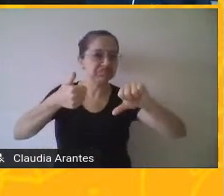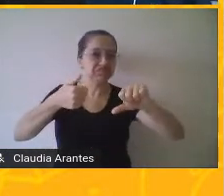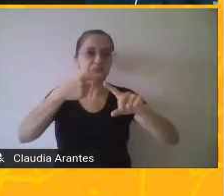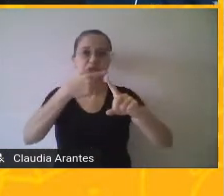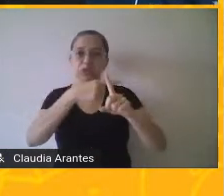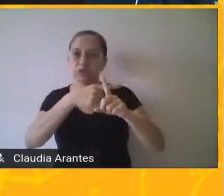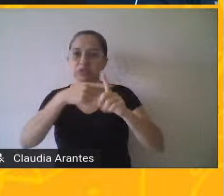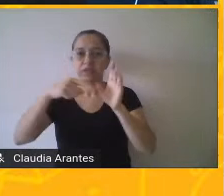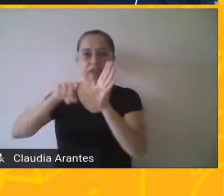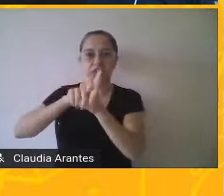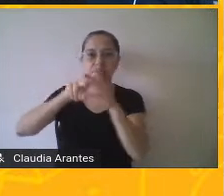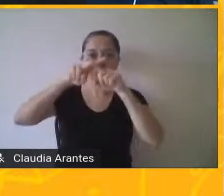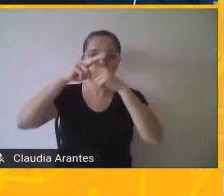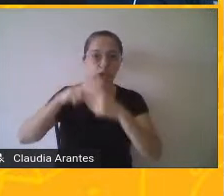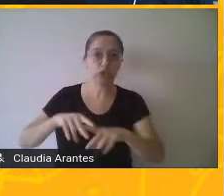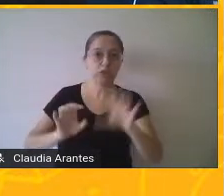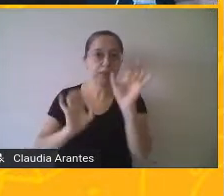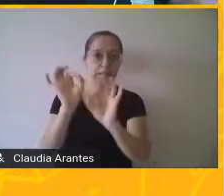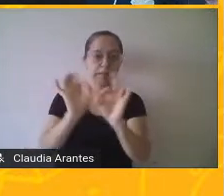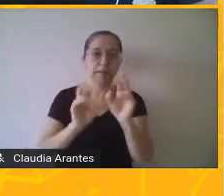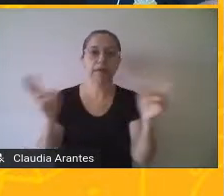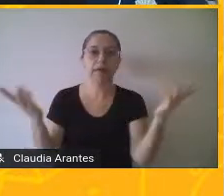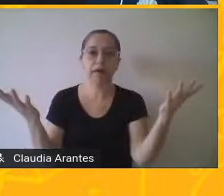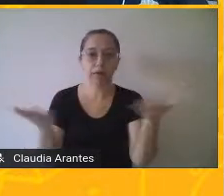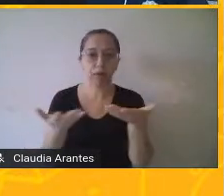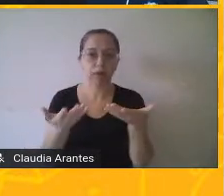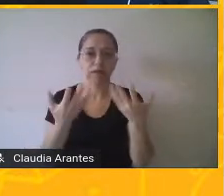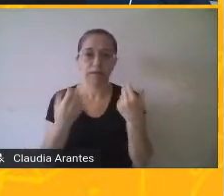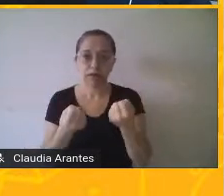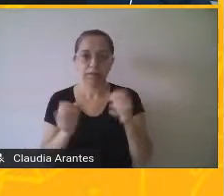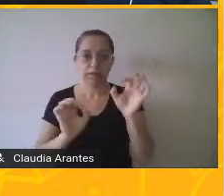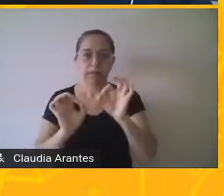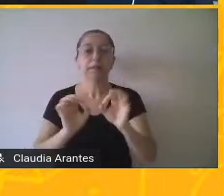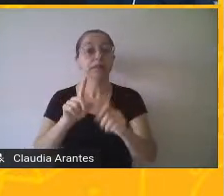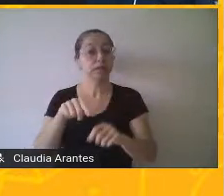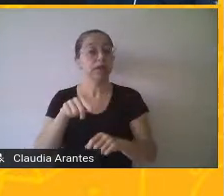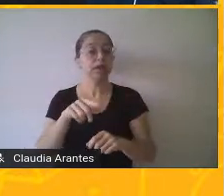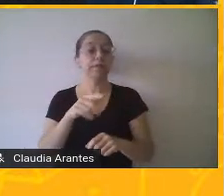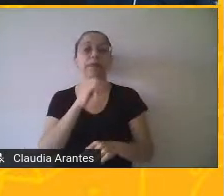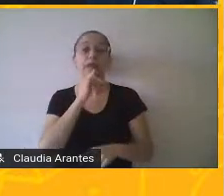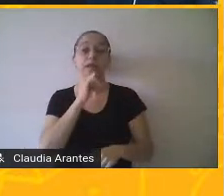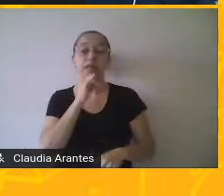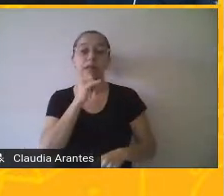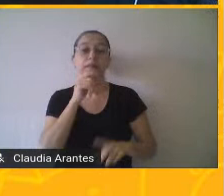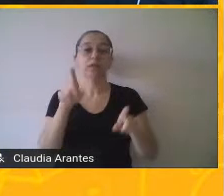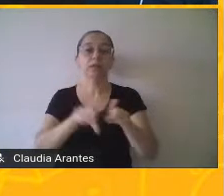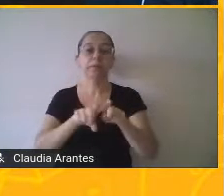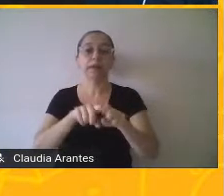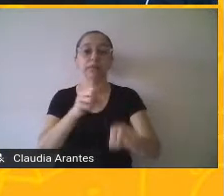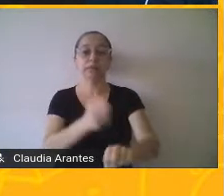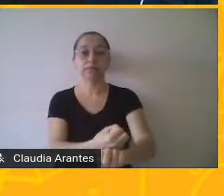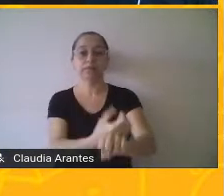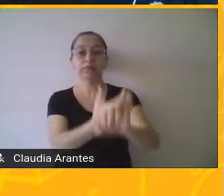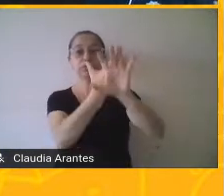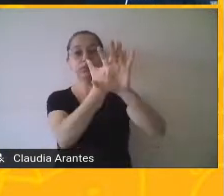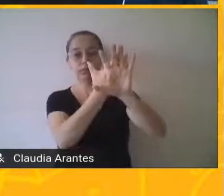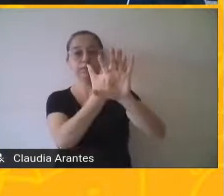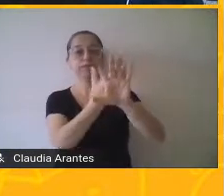para ligar para alguém, na hora que a pessoa atende a chamada, o que ela tem que dizer? Alô.